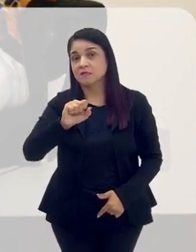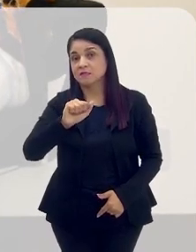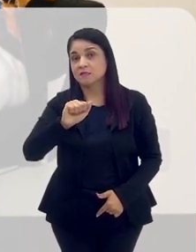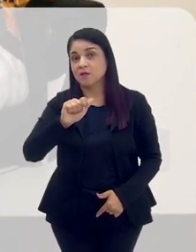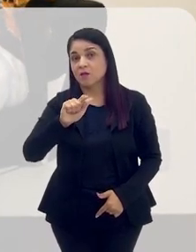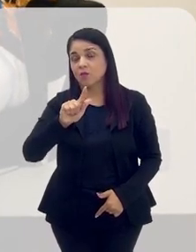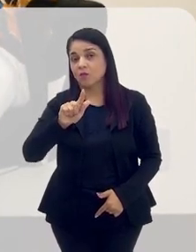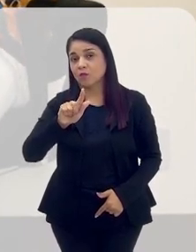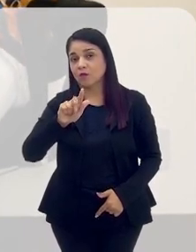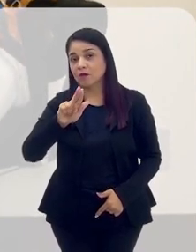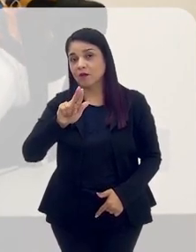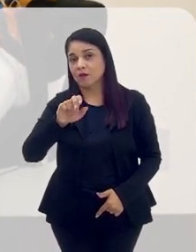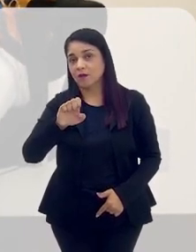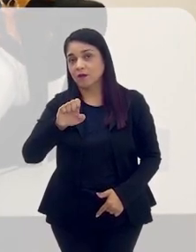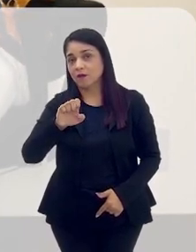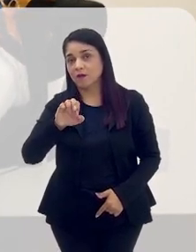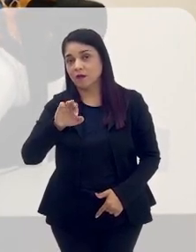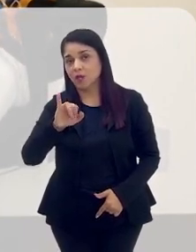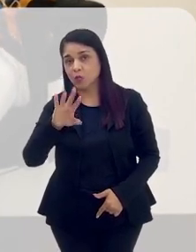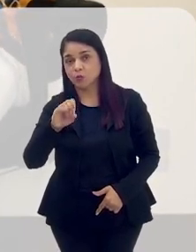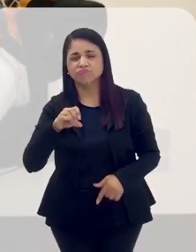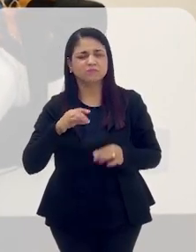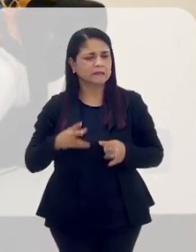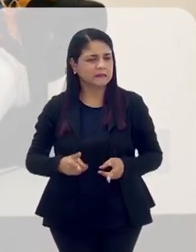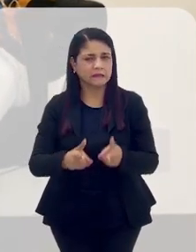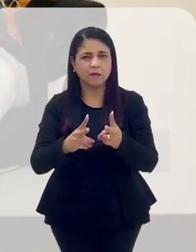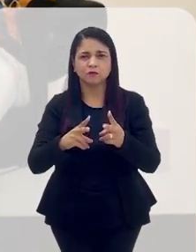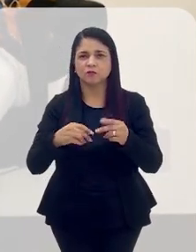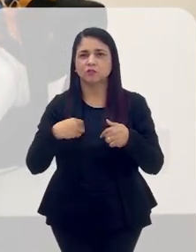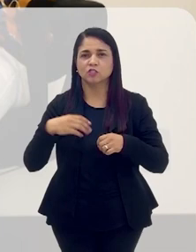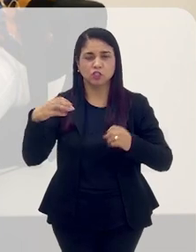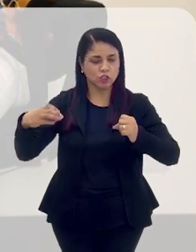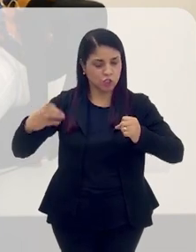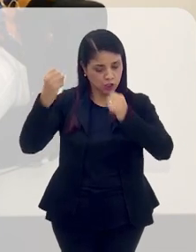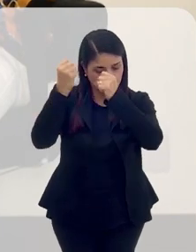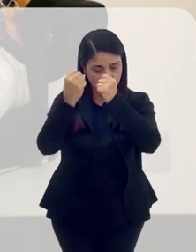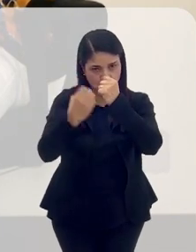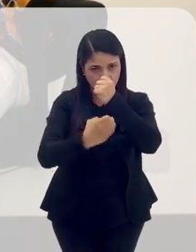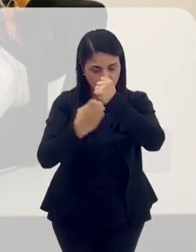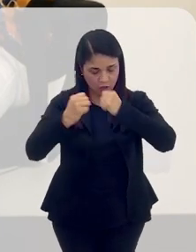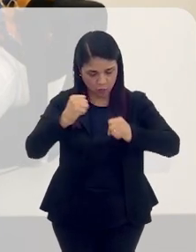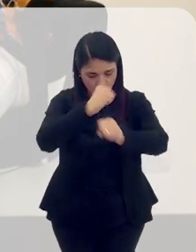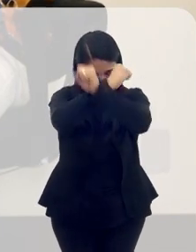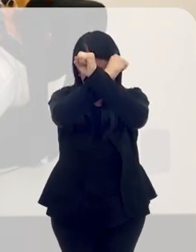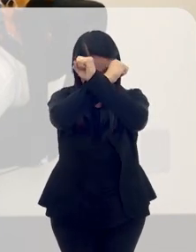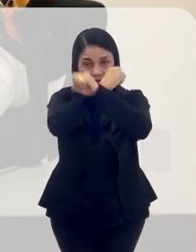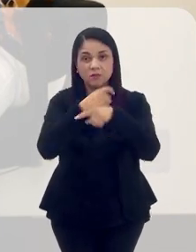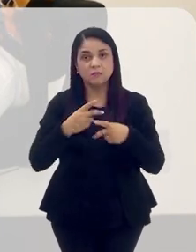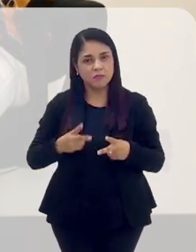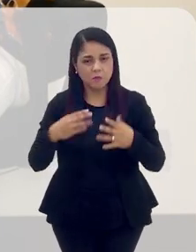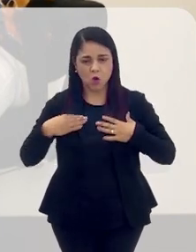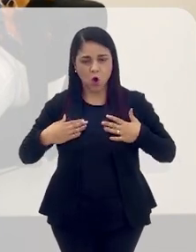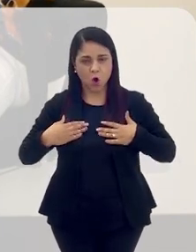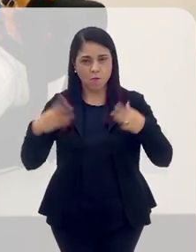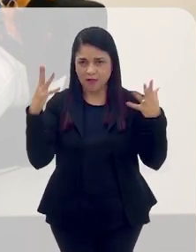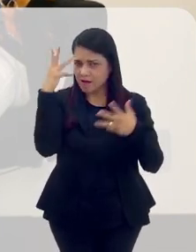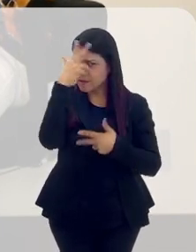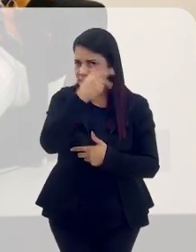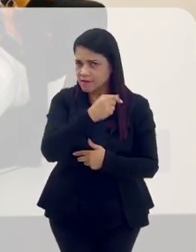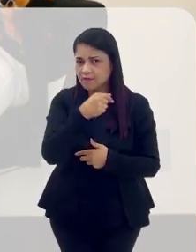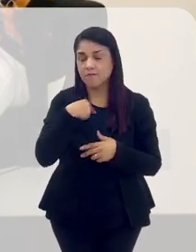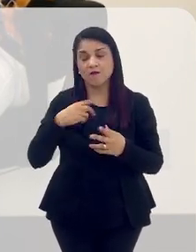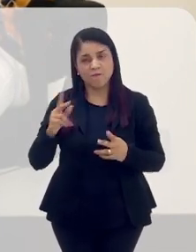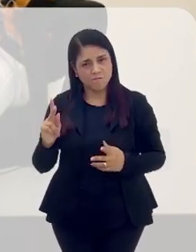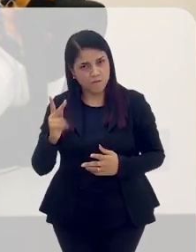valorizou o afro. Nossa, o Salgueiro sempre trouxe o Xangô cada ano com uma roupa mais linda. E eu acho que esse aspecto, nesse sentido, sim.